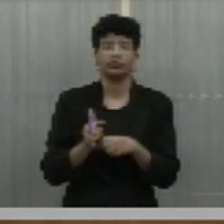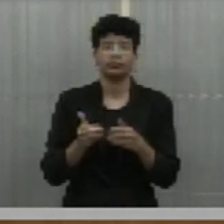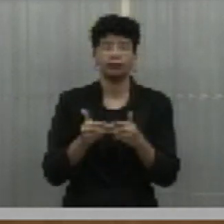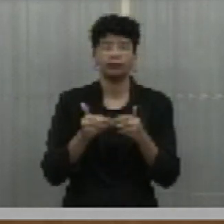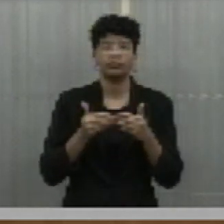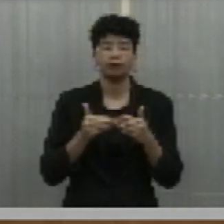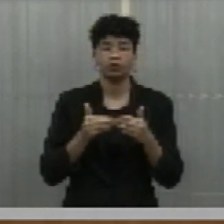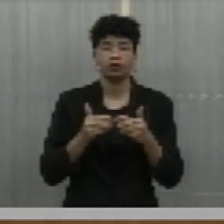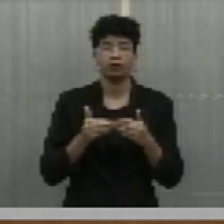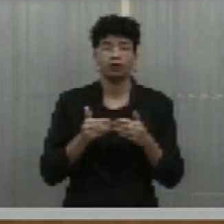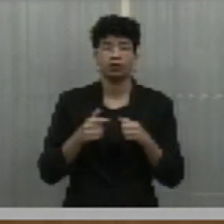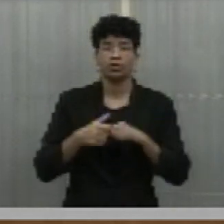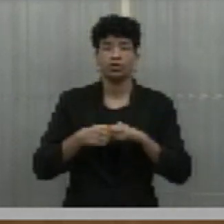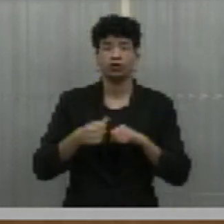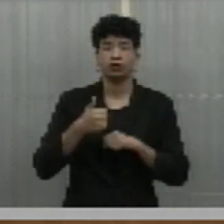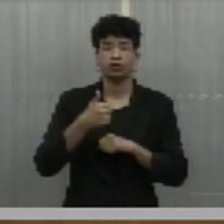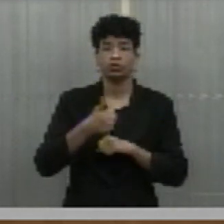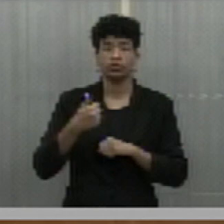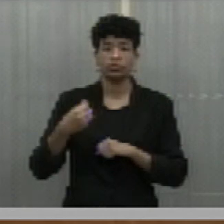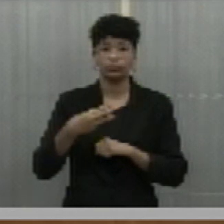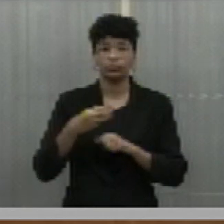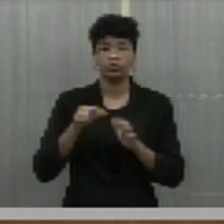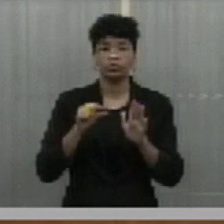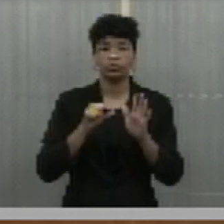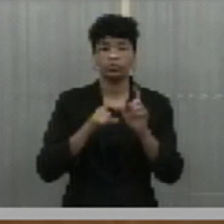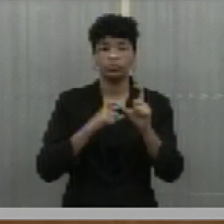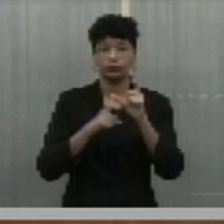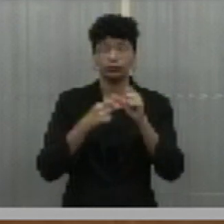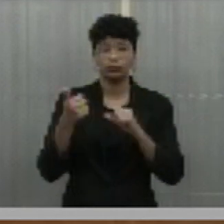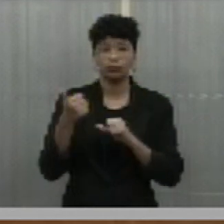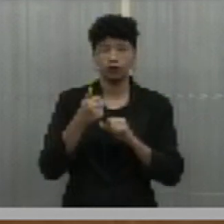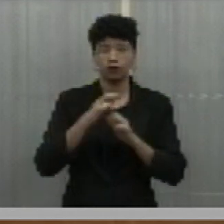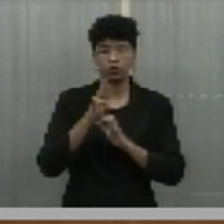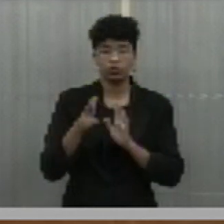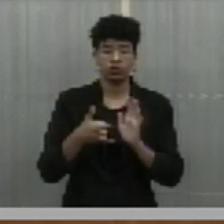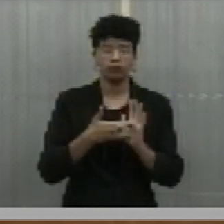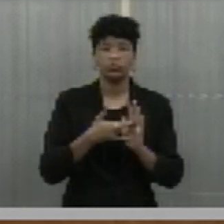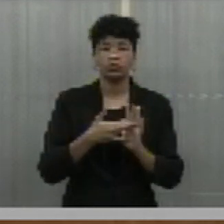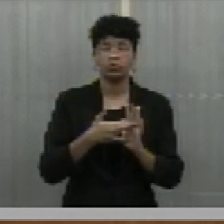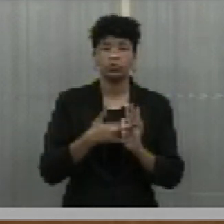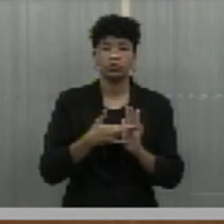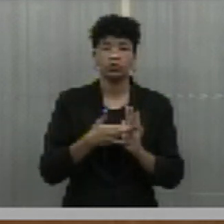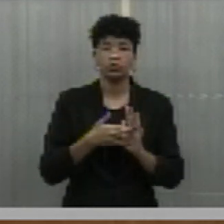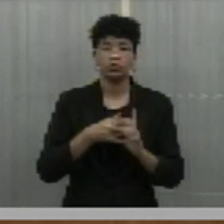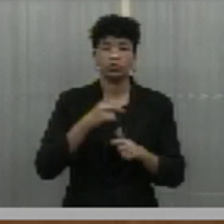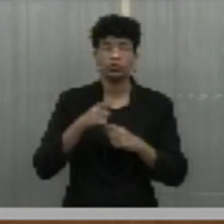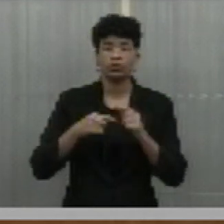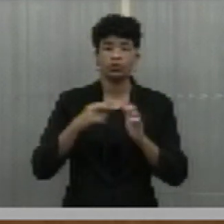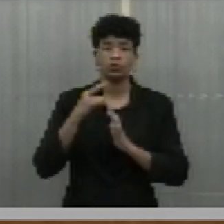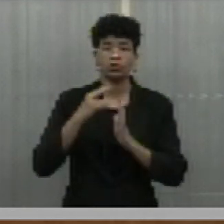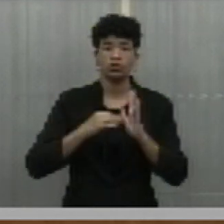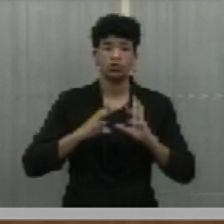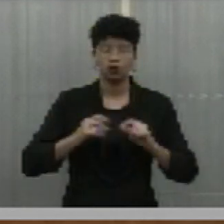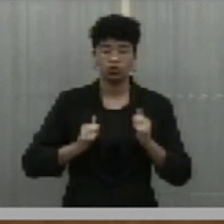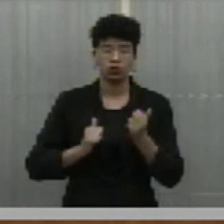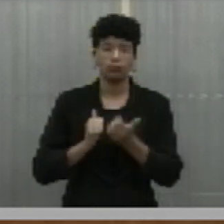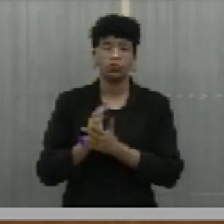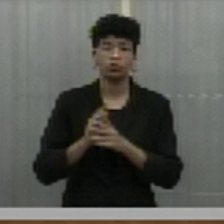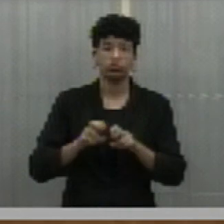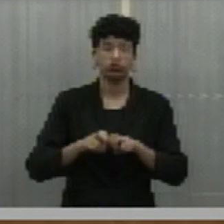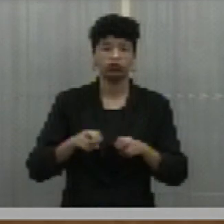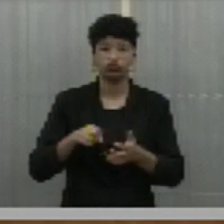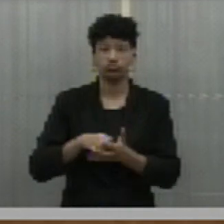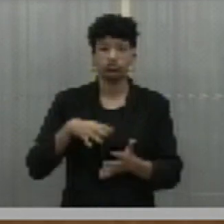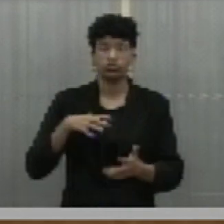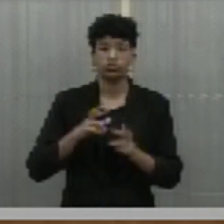vem requerer, no fulcro do artigo 103, inciso I, do regimento interno, depois de líder e aprovado em plenário, seja